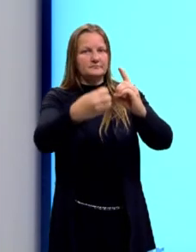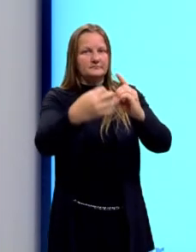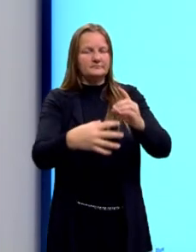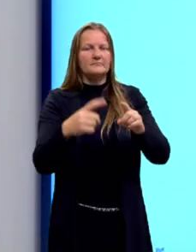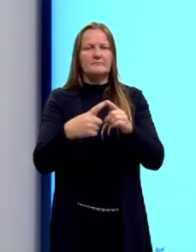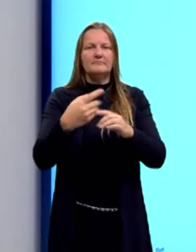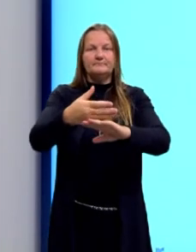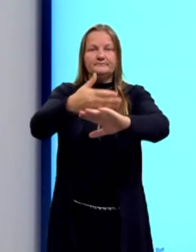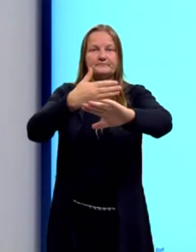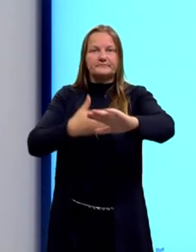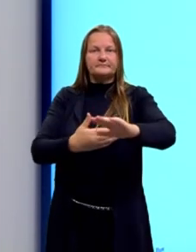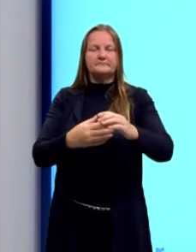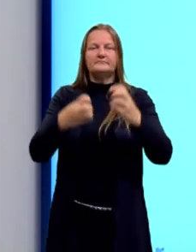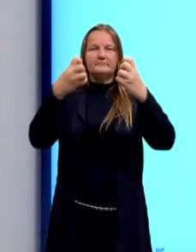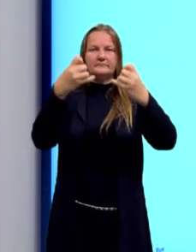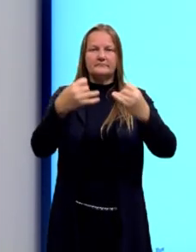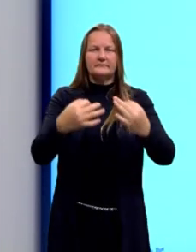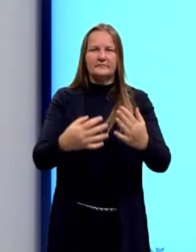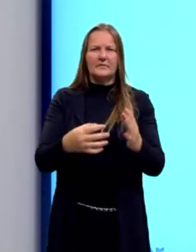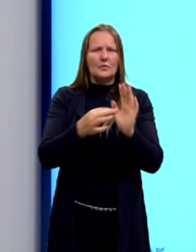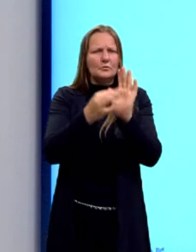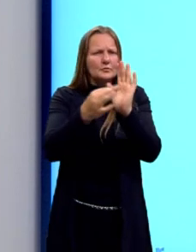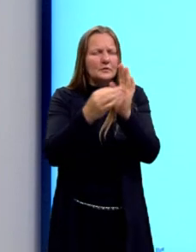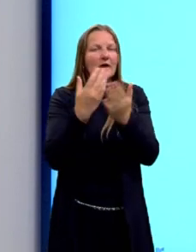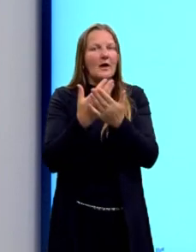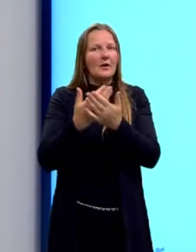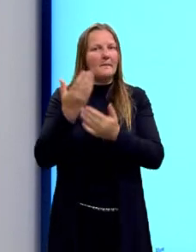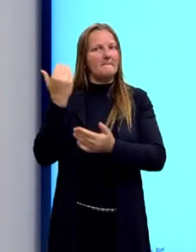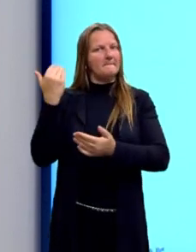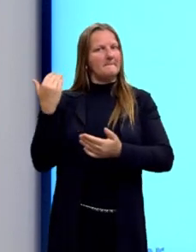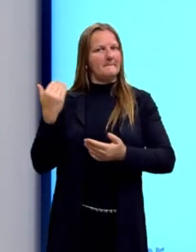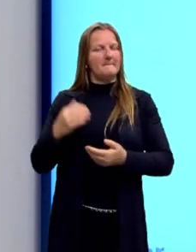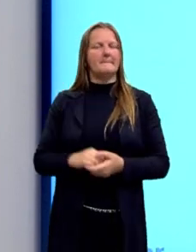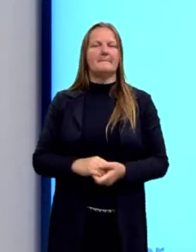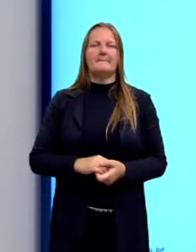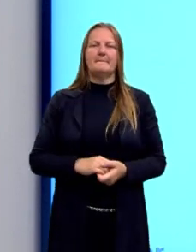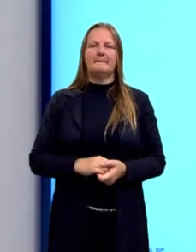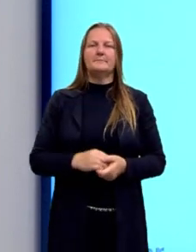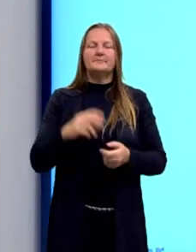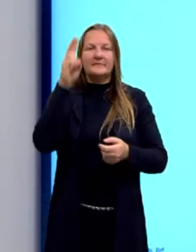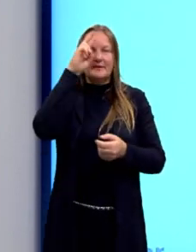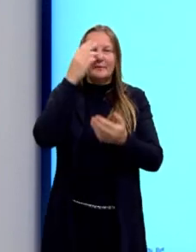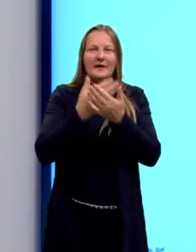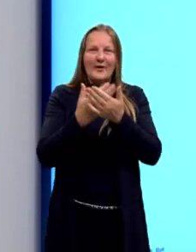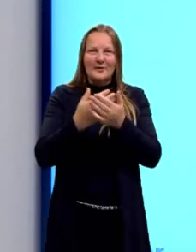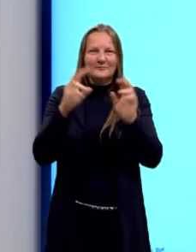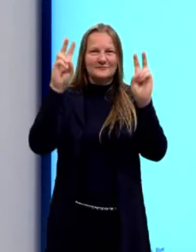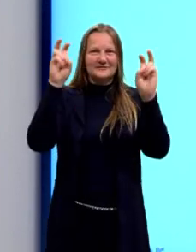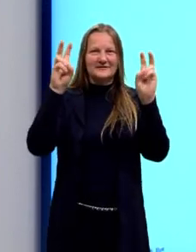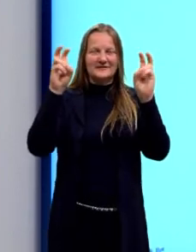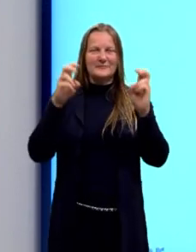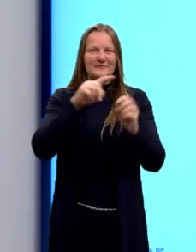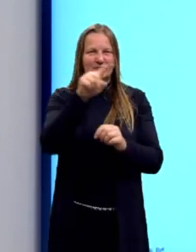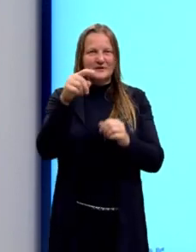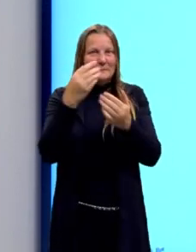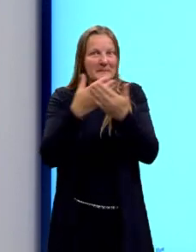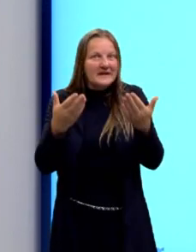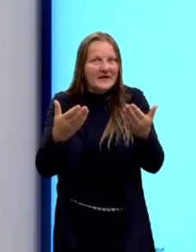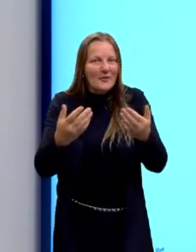vamos trazer algumas coisas da aula passada. Vocês lembram que a aula passada, e aí sugiro, se você não assistiu,